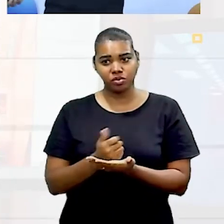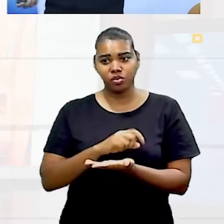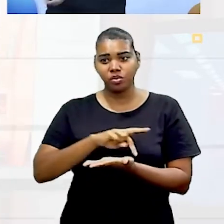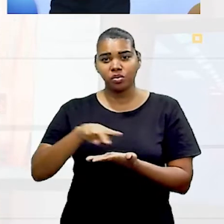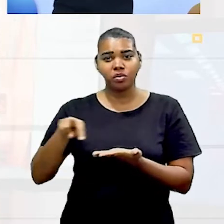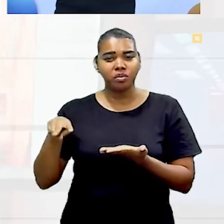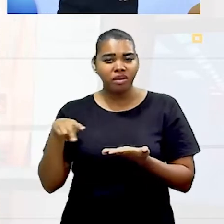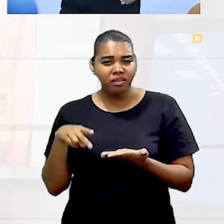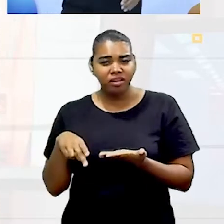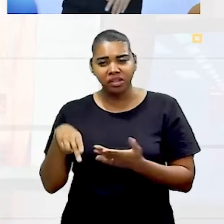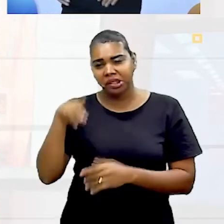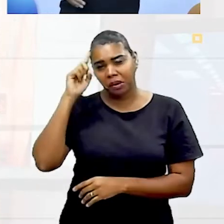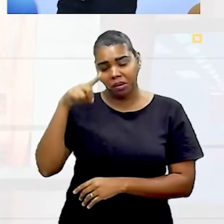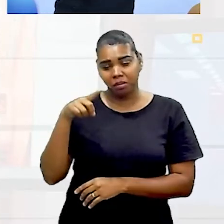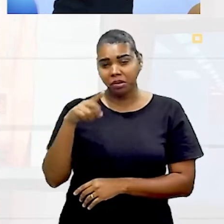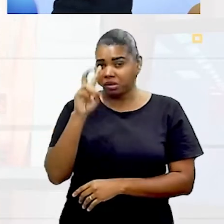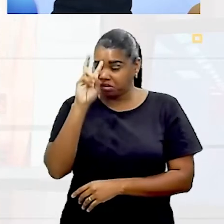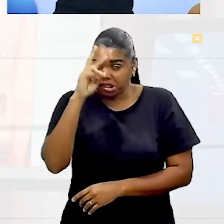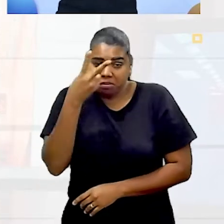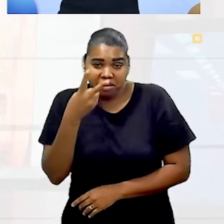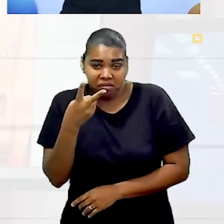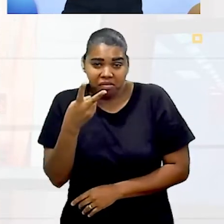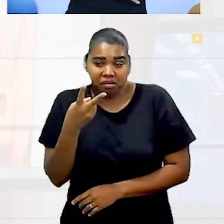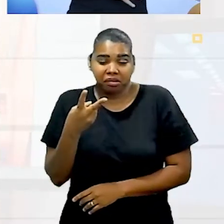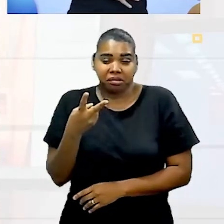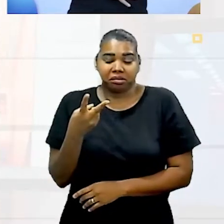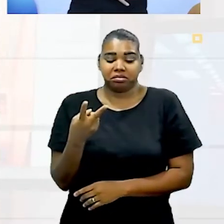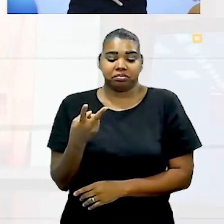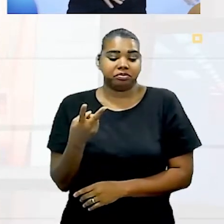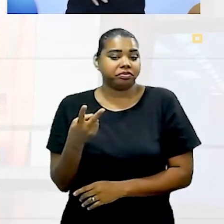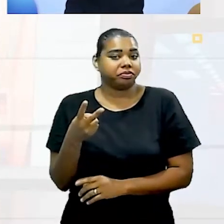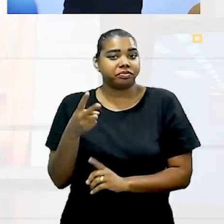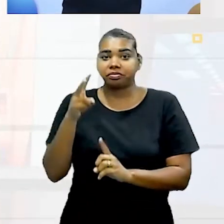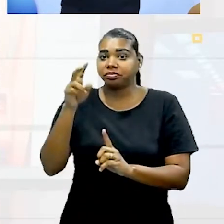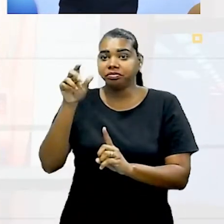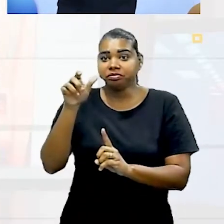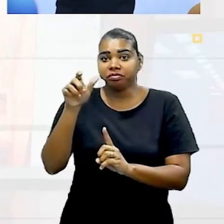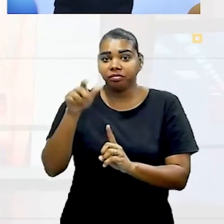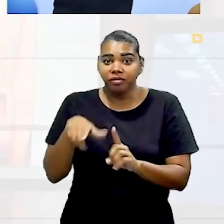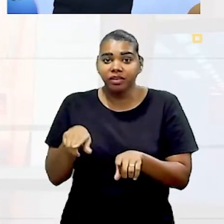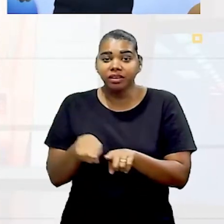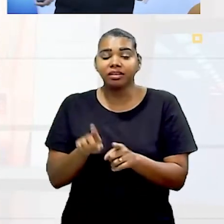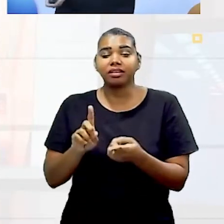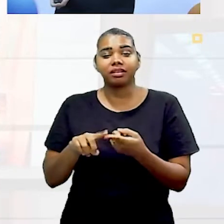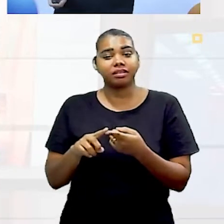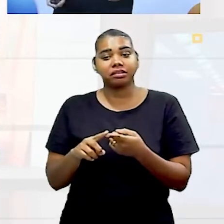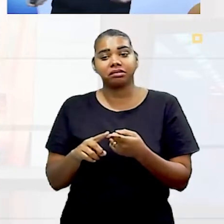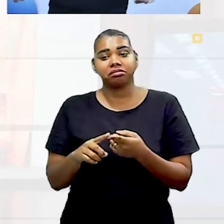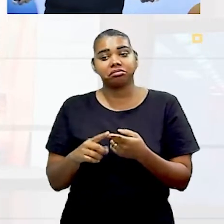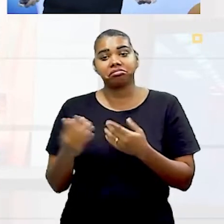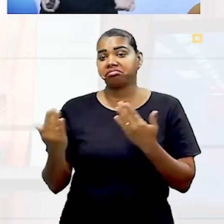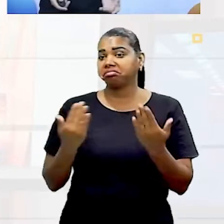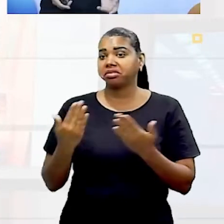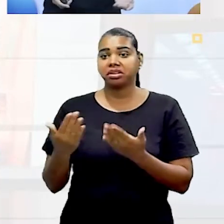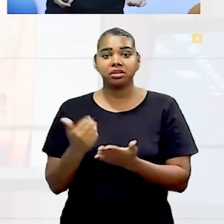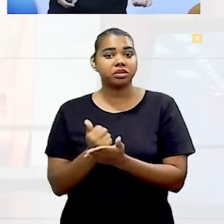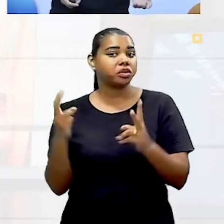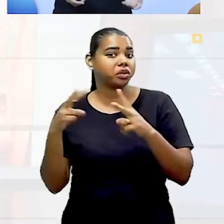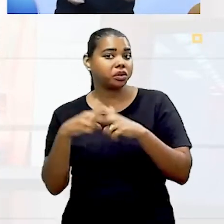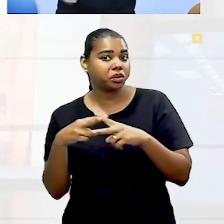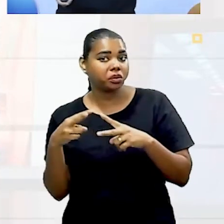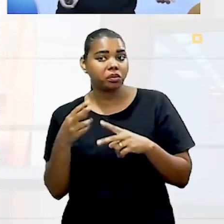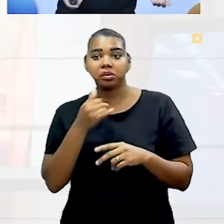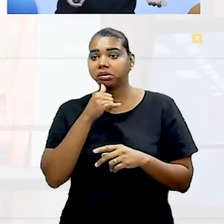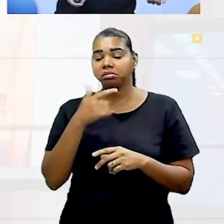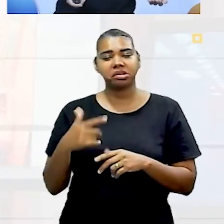chefão, ele vai estar mais forte, dependendo de quão forte o seu personagem vai funcionar. Isso também depende de jogo para jogo. Por exemplo, jogo de luta, o seu personagem